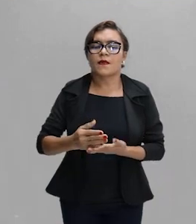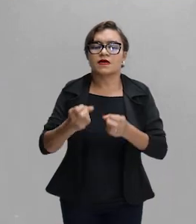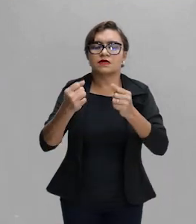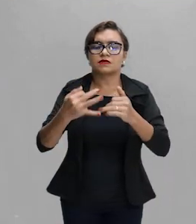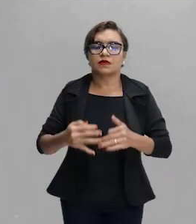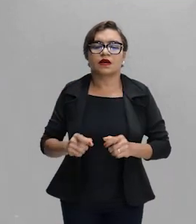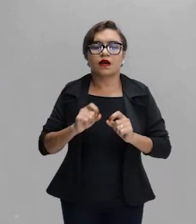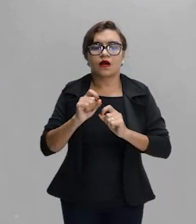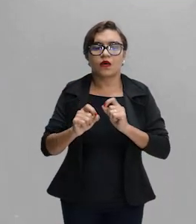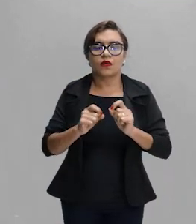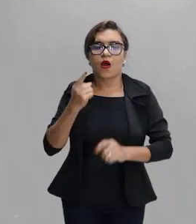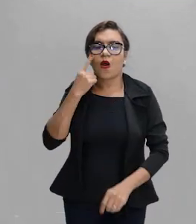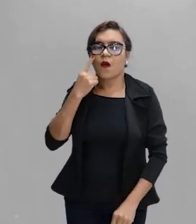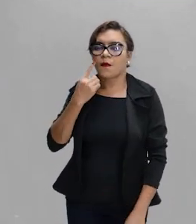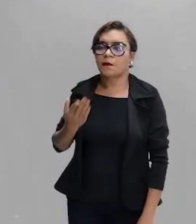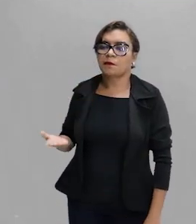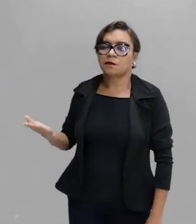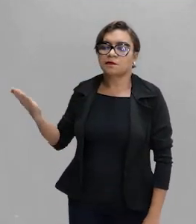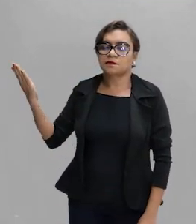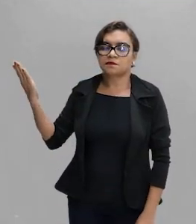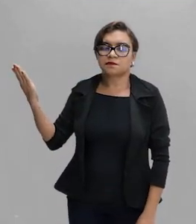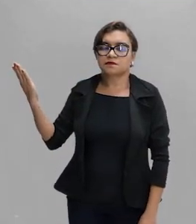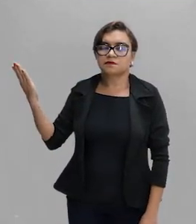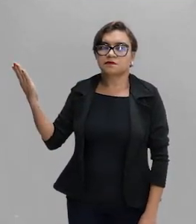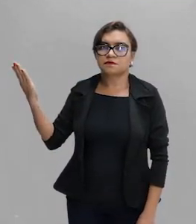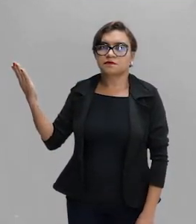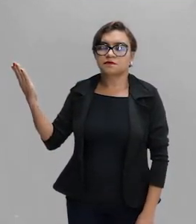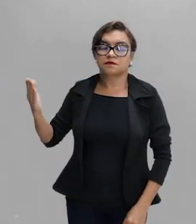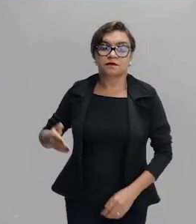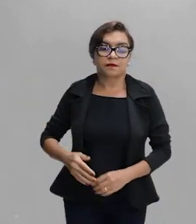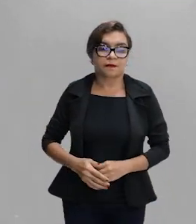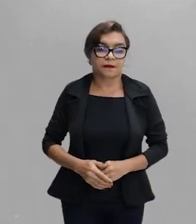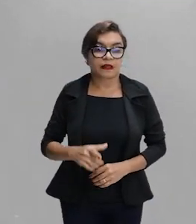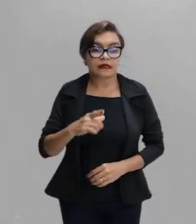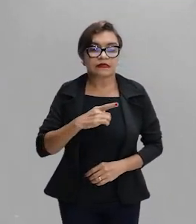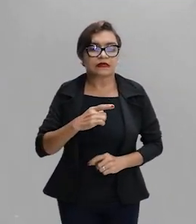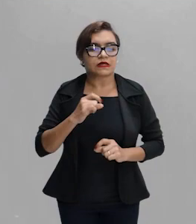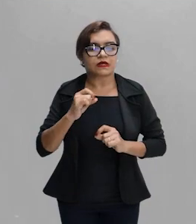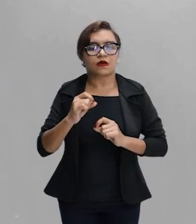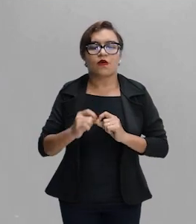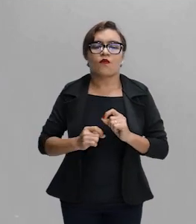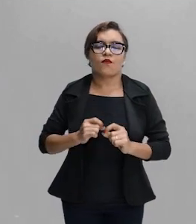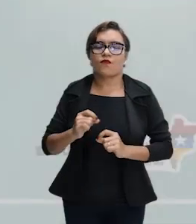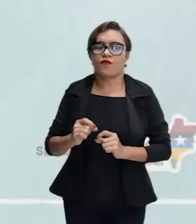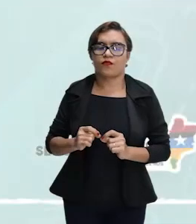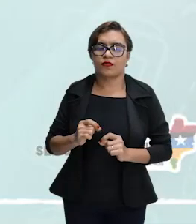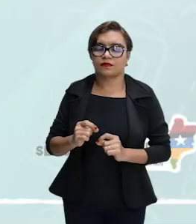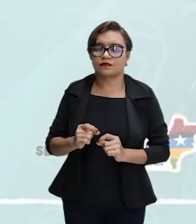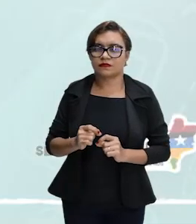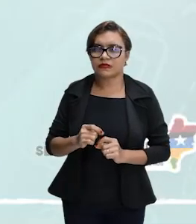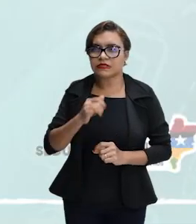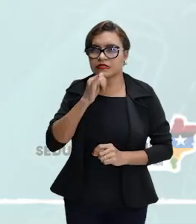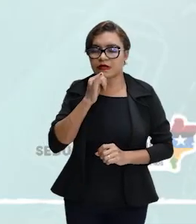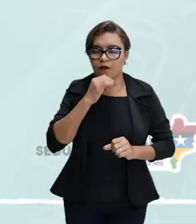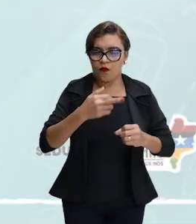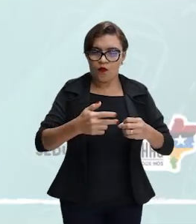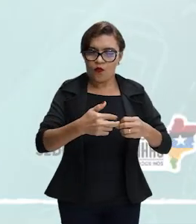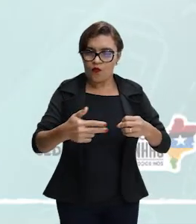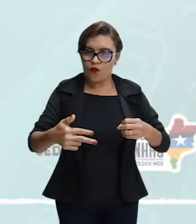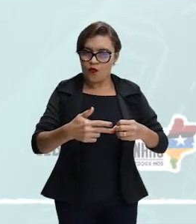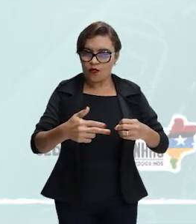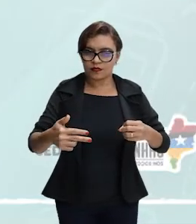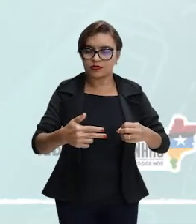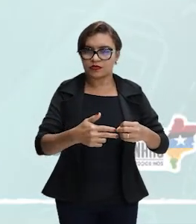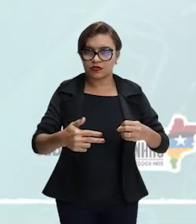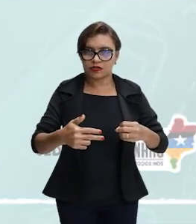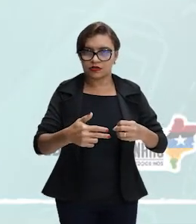plano, para os sistemas refratores. Então, nós vamos ter aqui o seguinte. Um objeto que